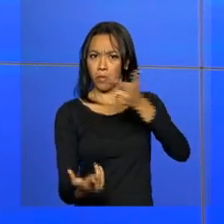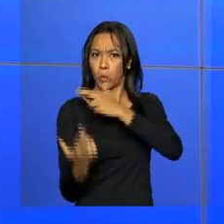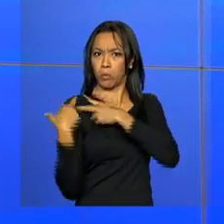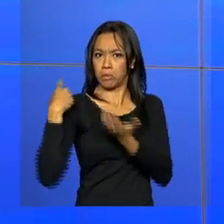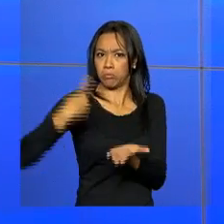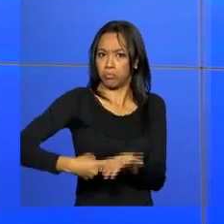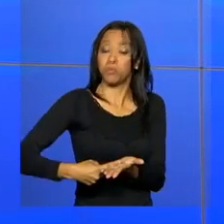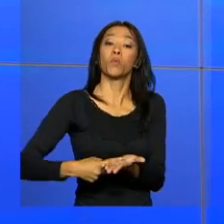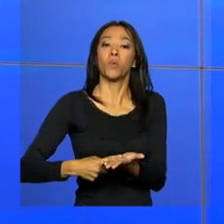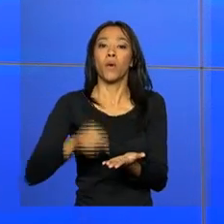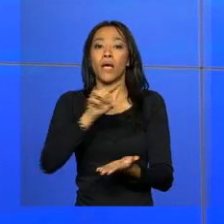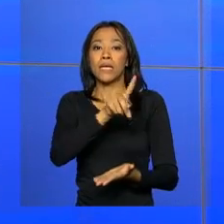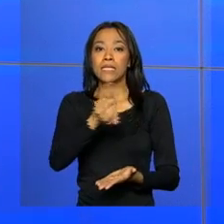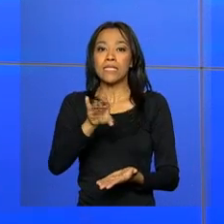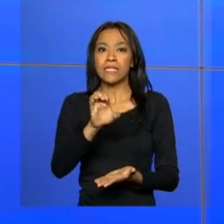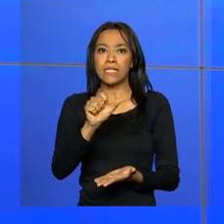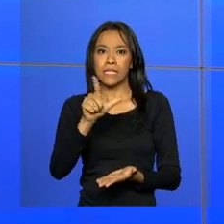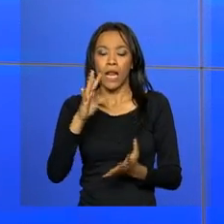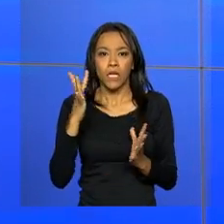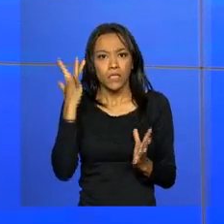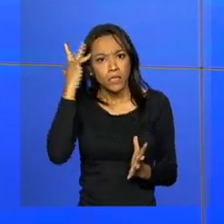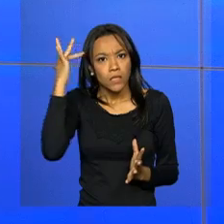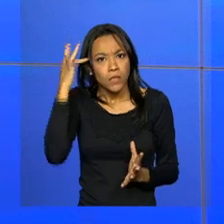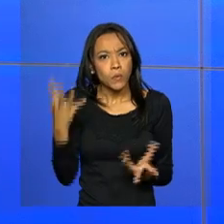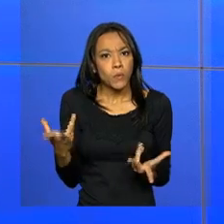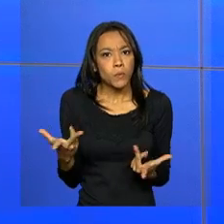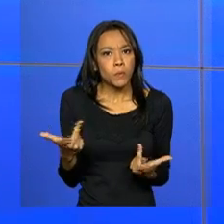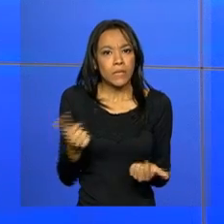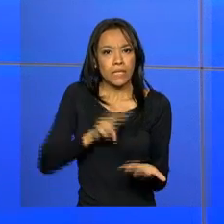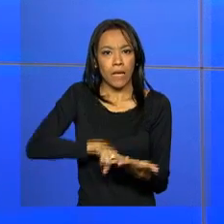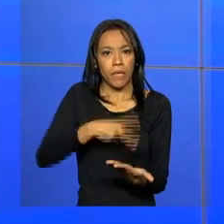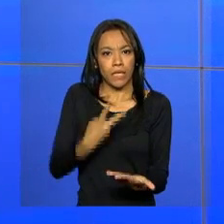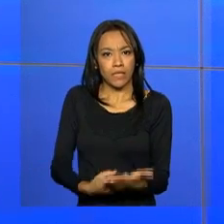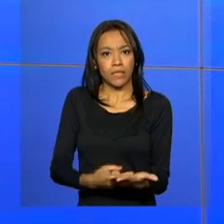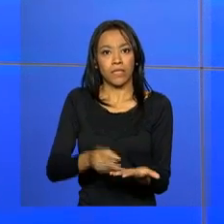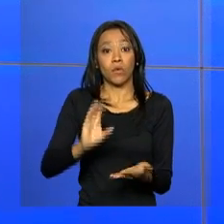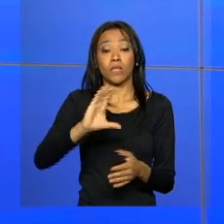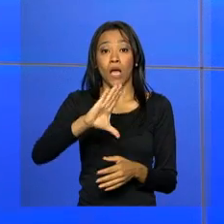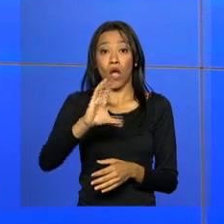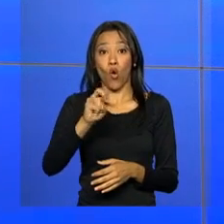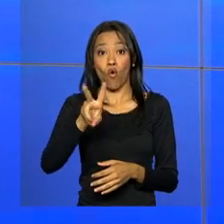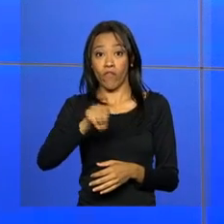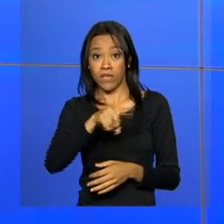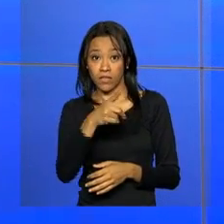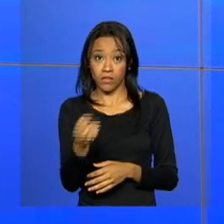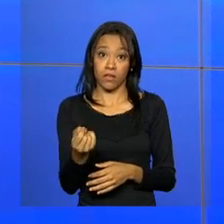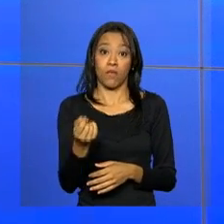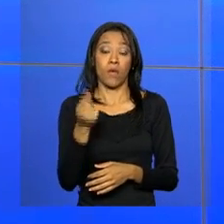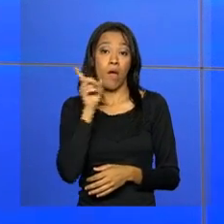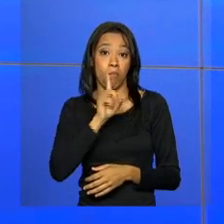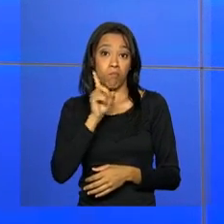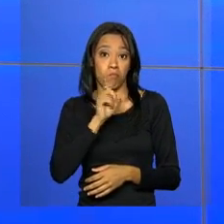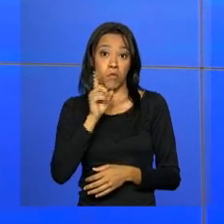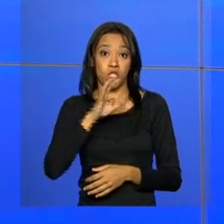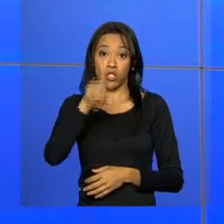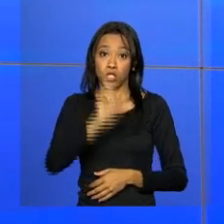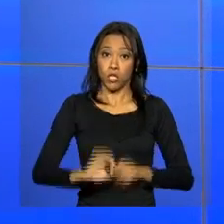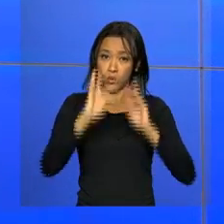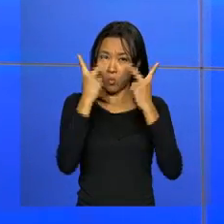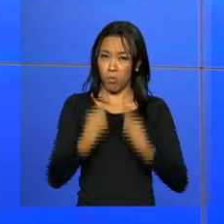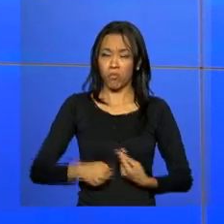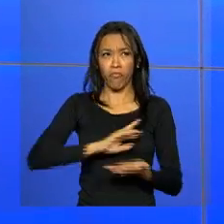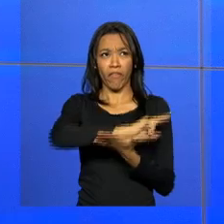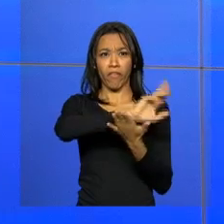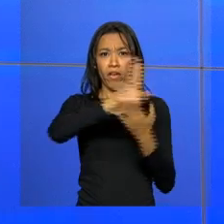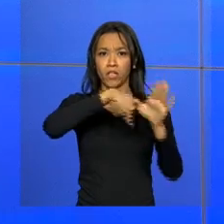está a zelar pela correta aplicação e interpretação da Convenção Americana sobre Direitos Humanos, por todos os países